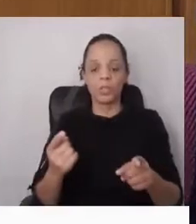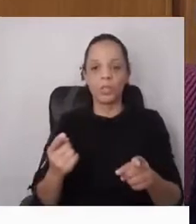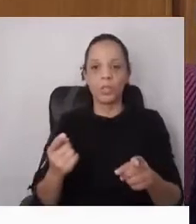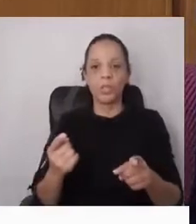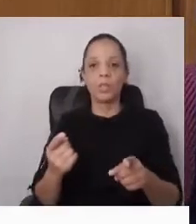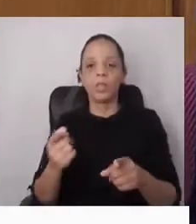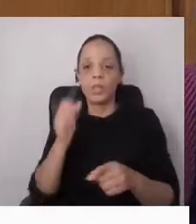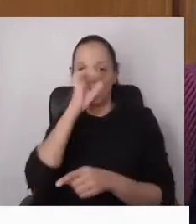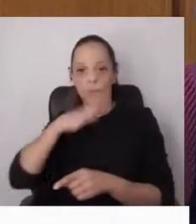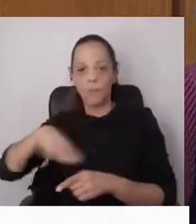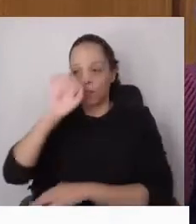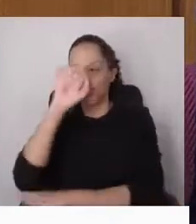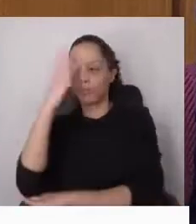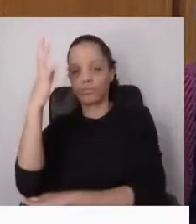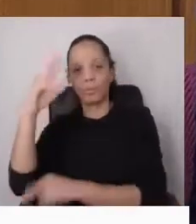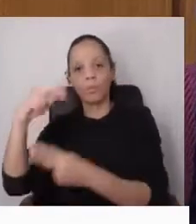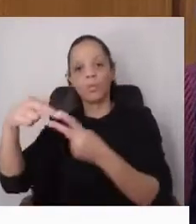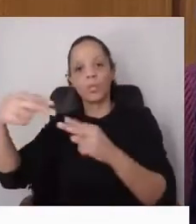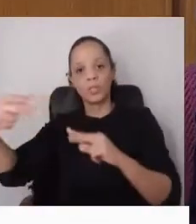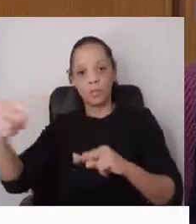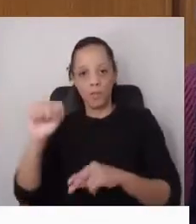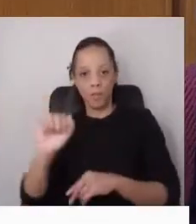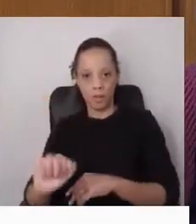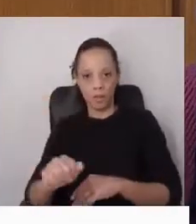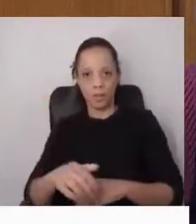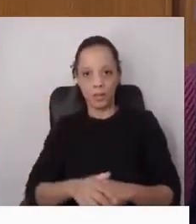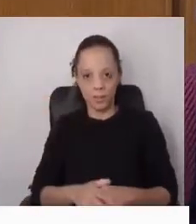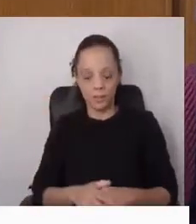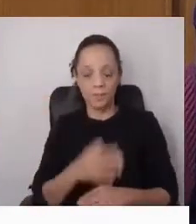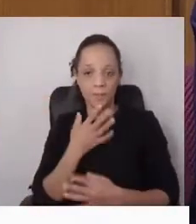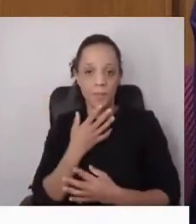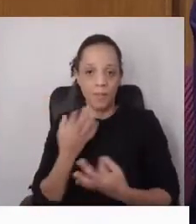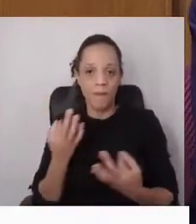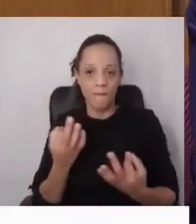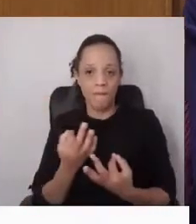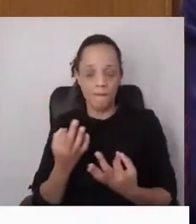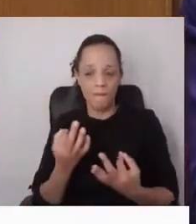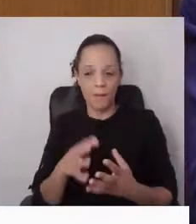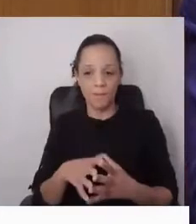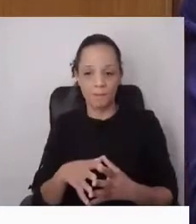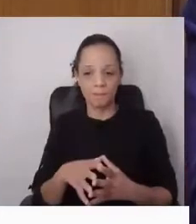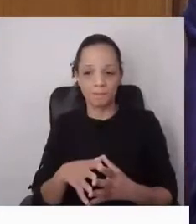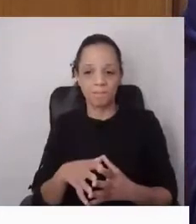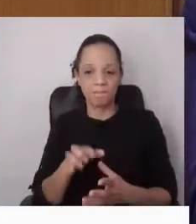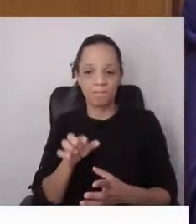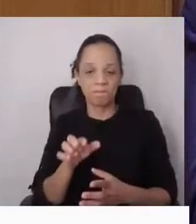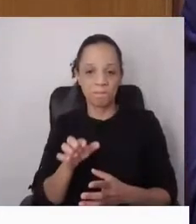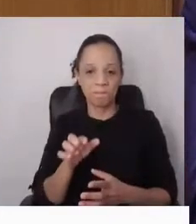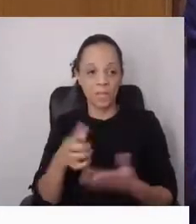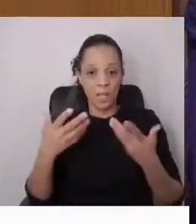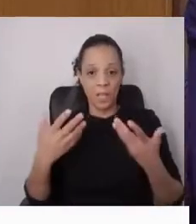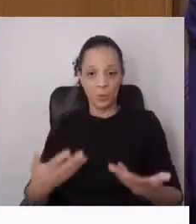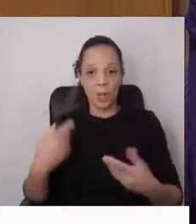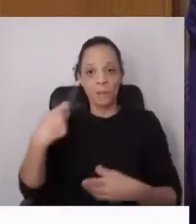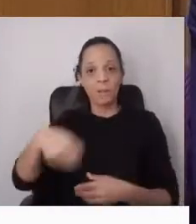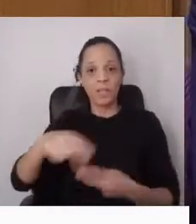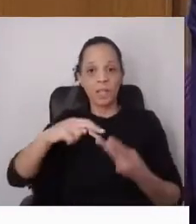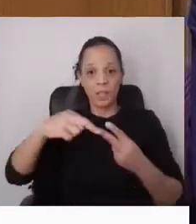Municipal. De facto, o atual Presidente da Câmara,